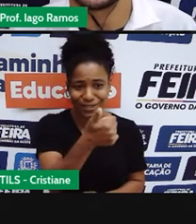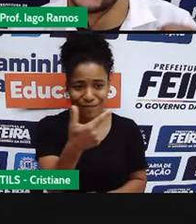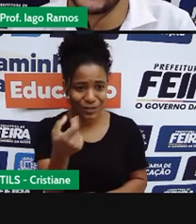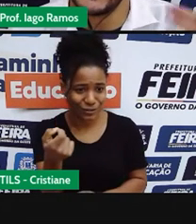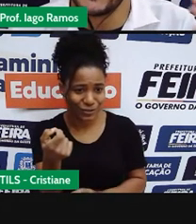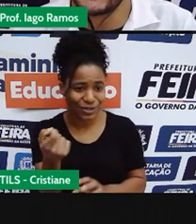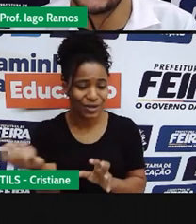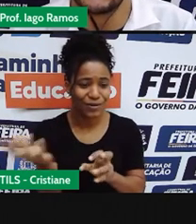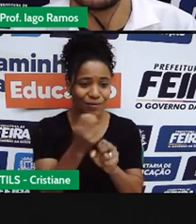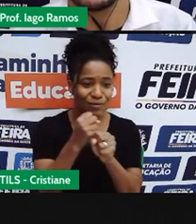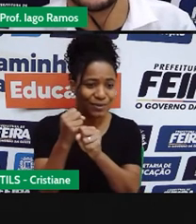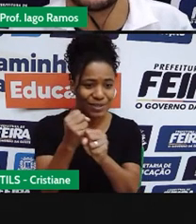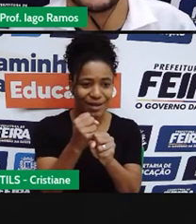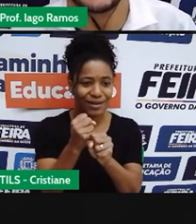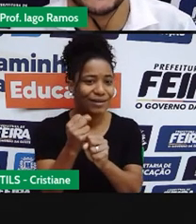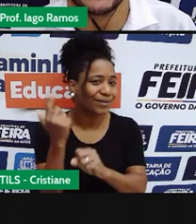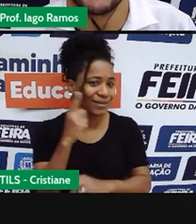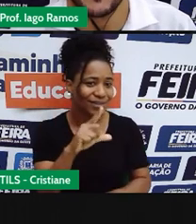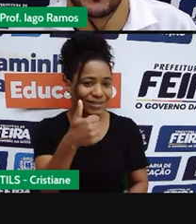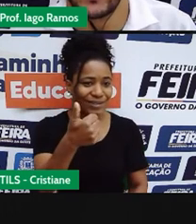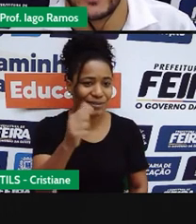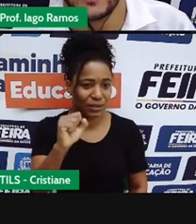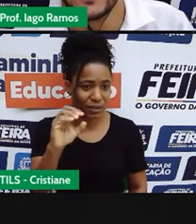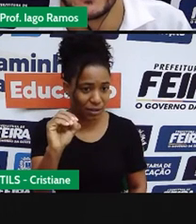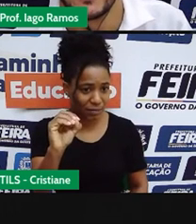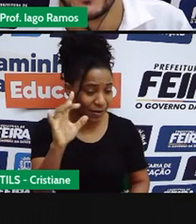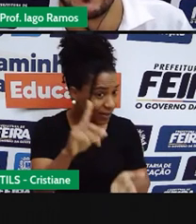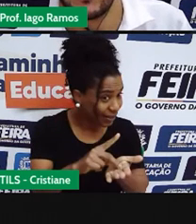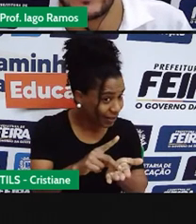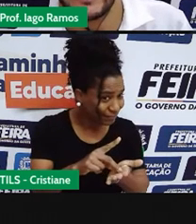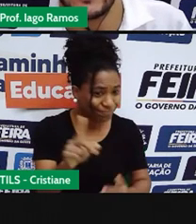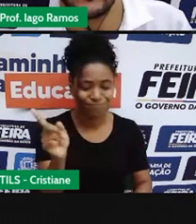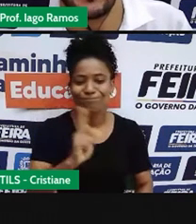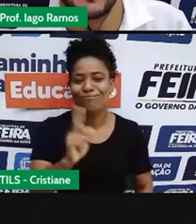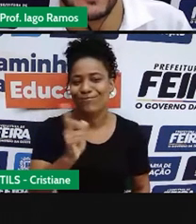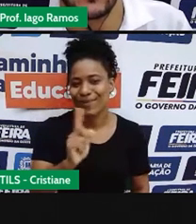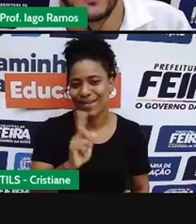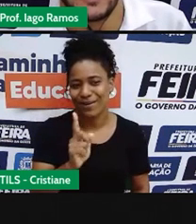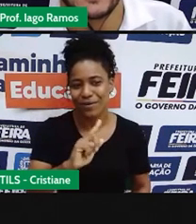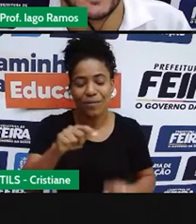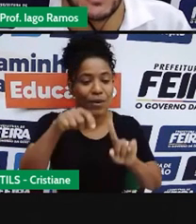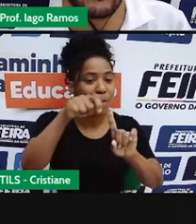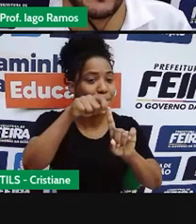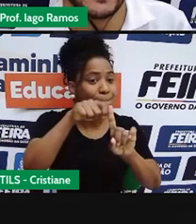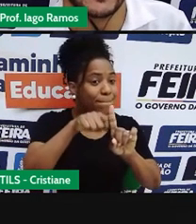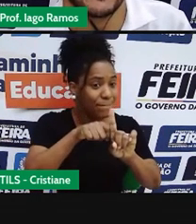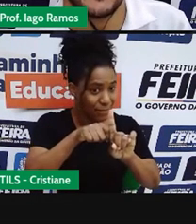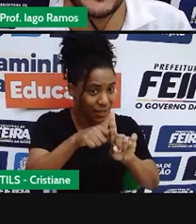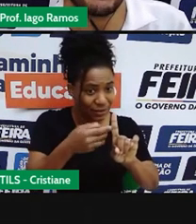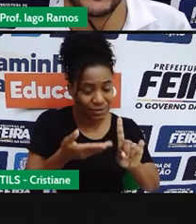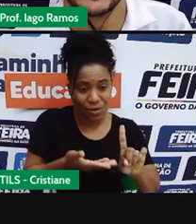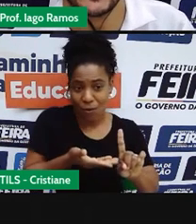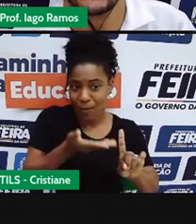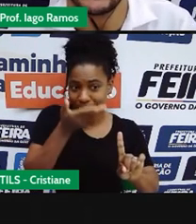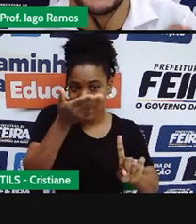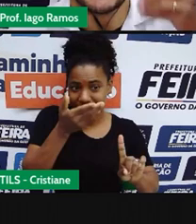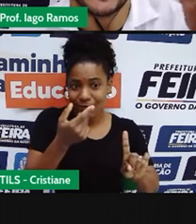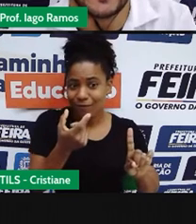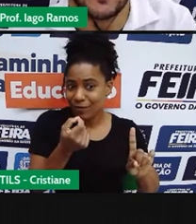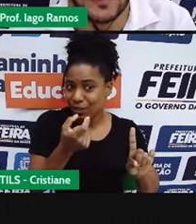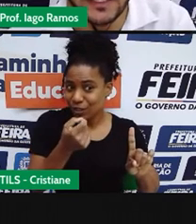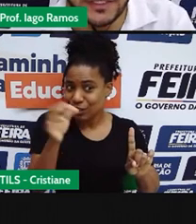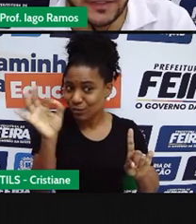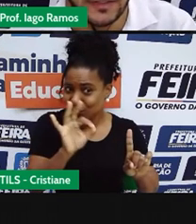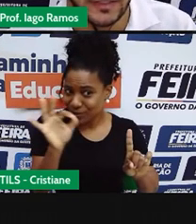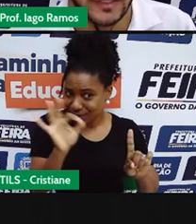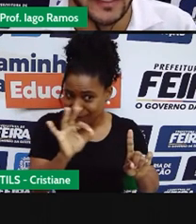o resultado. Só que isso não é verdade. Por quê? Porque no primeiro mês, aumenta 20% em